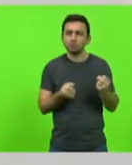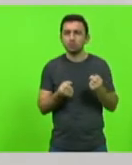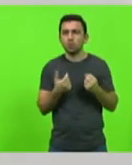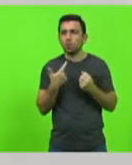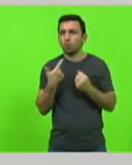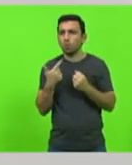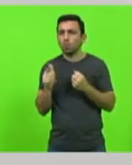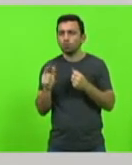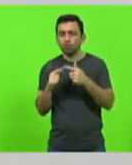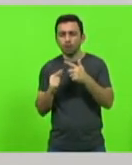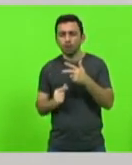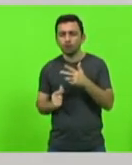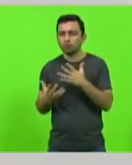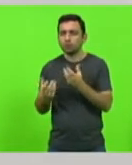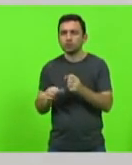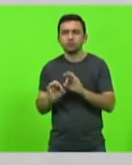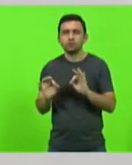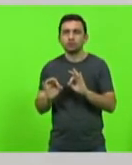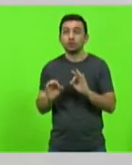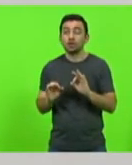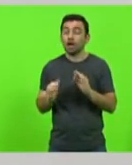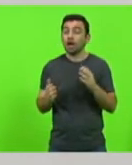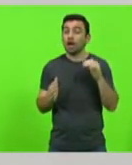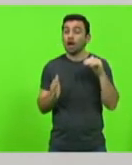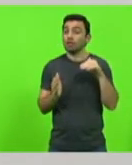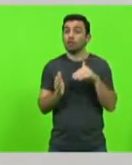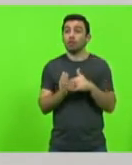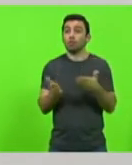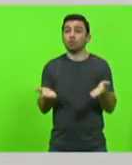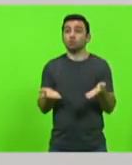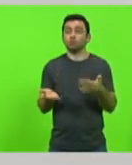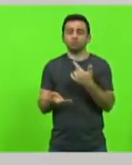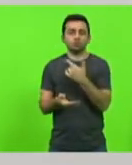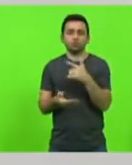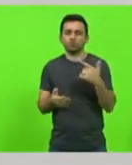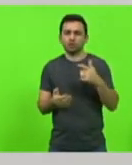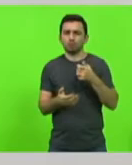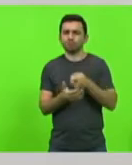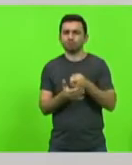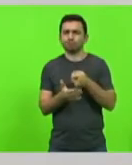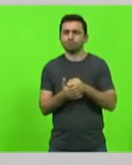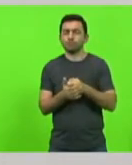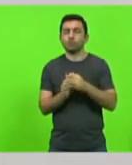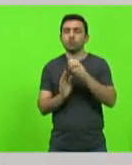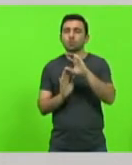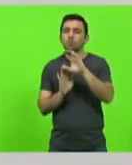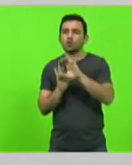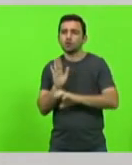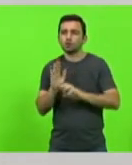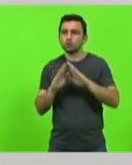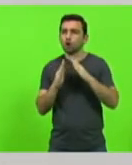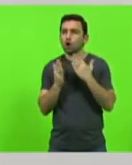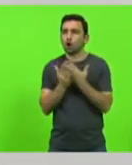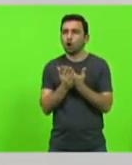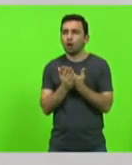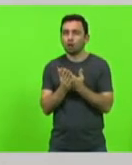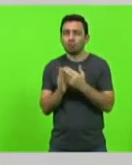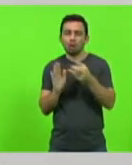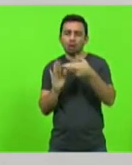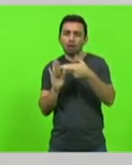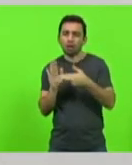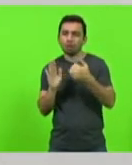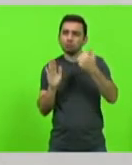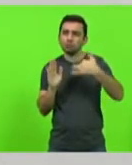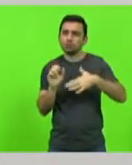até hoje, não temos uma disciplina nos nossos currículos escolares que, de fato, tratem a questão da